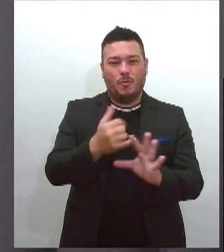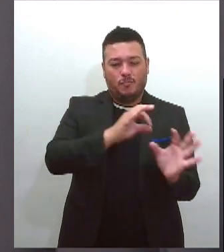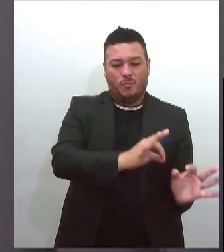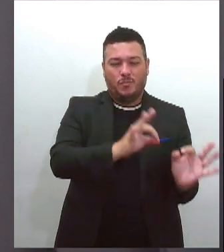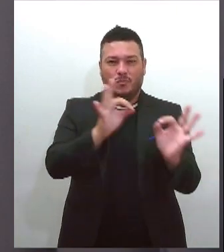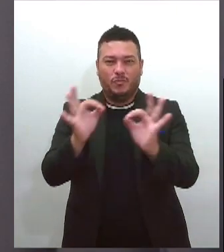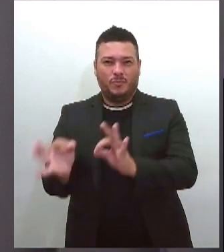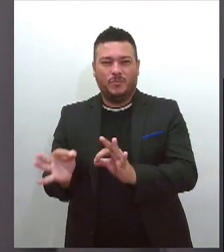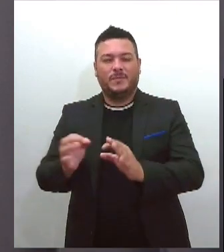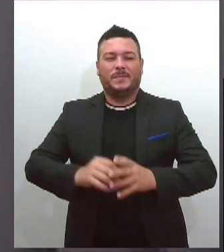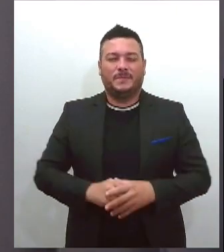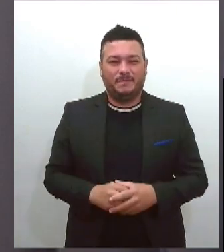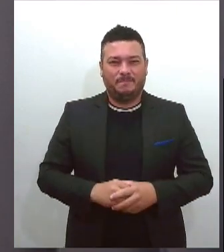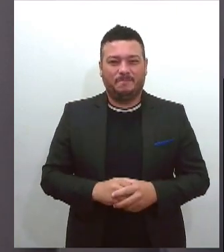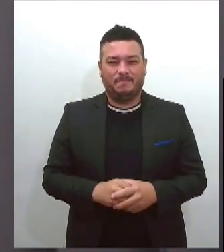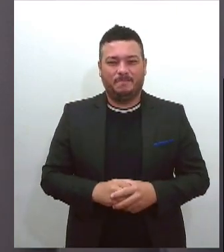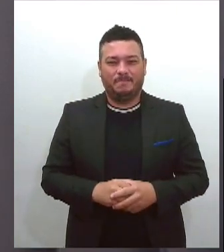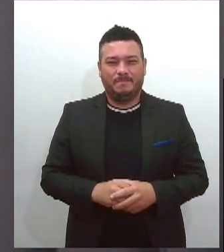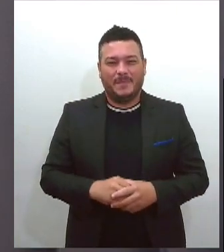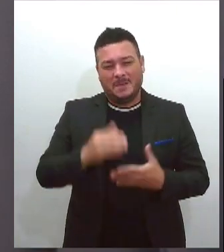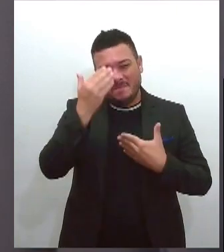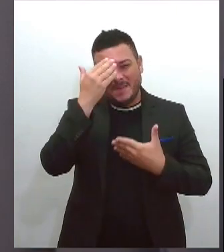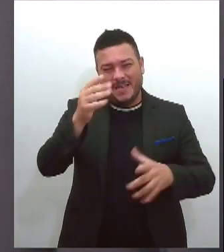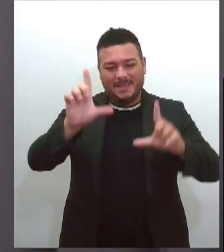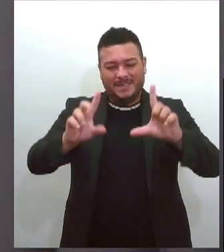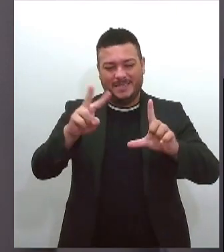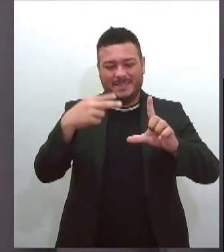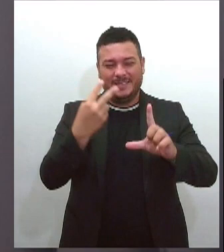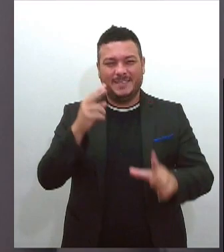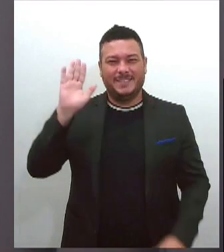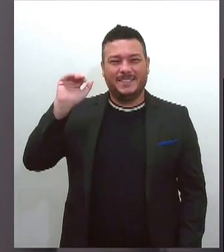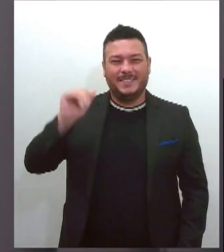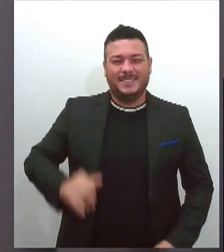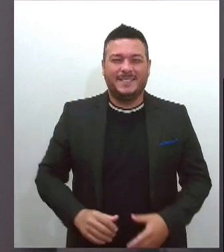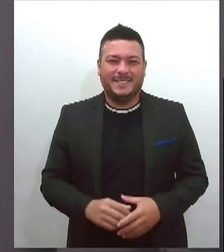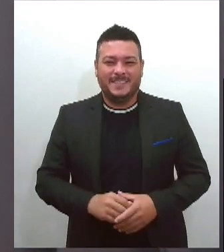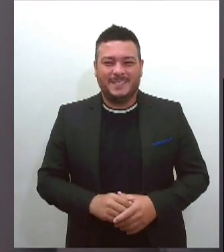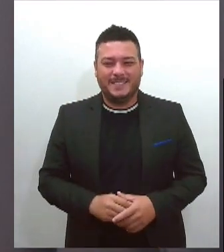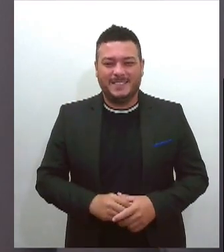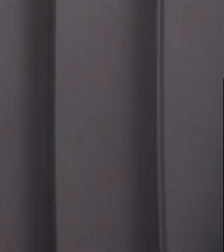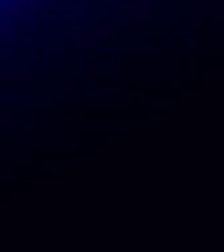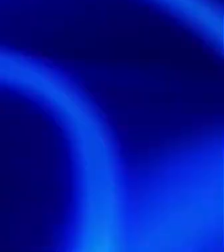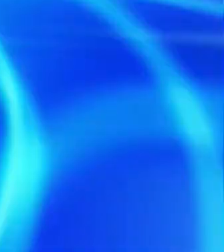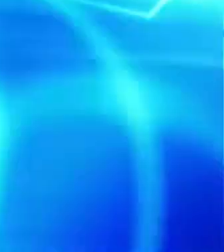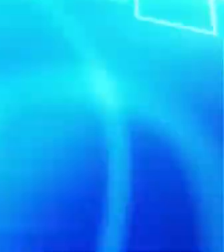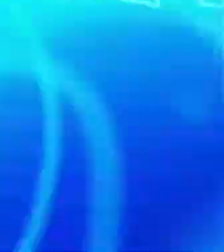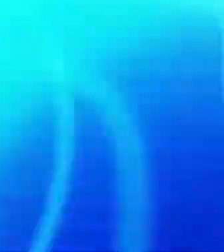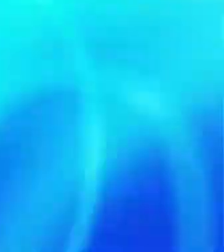direcionado. Muito obrigada pela companhia e até o nosso próximo encontro daqui a pouquinho. Espero vocês.